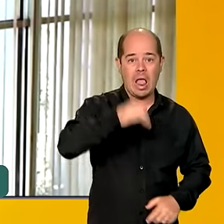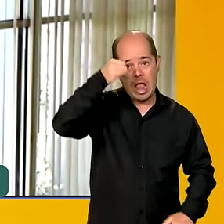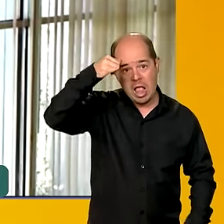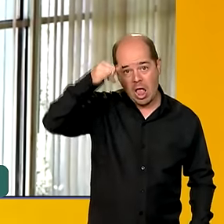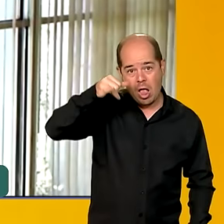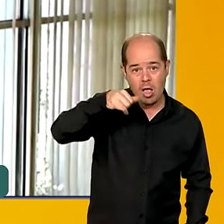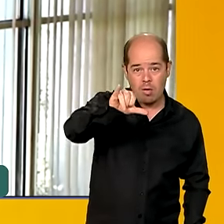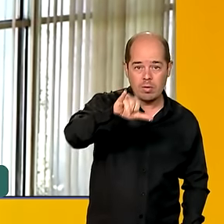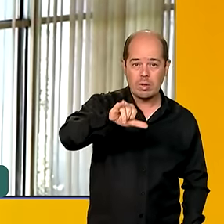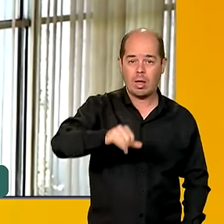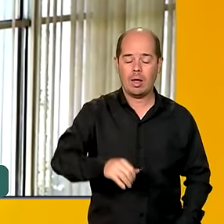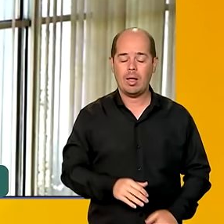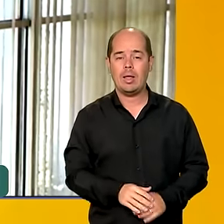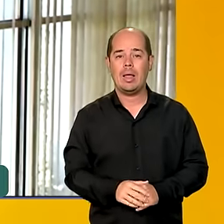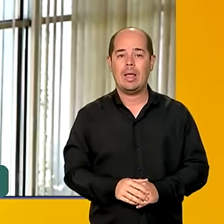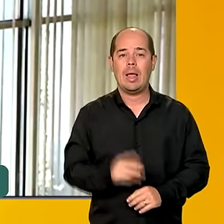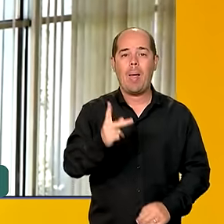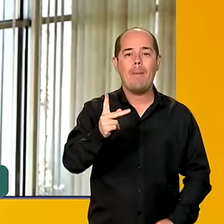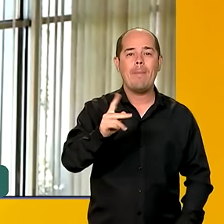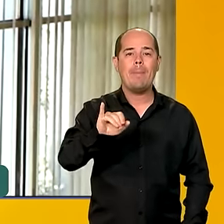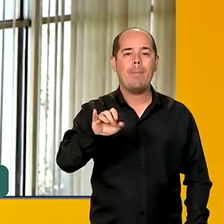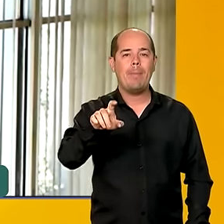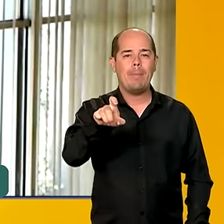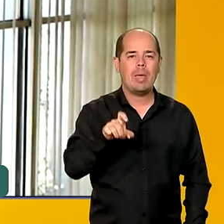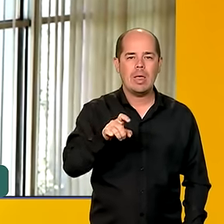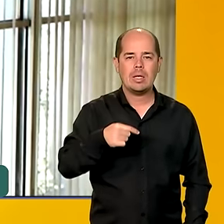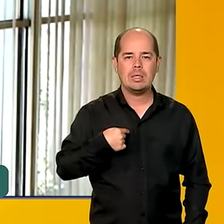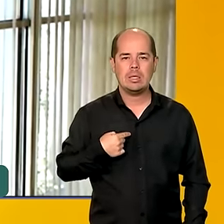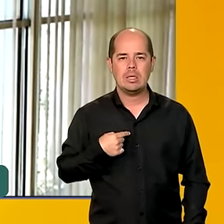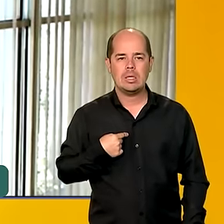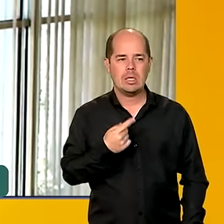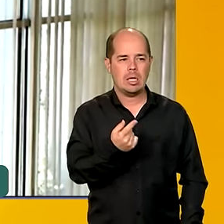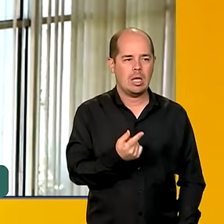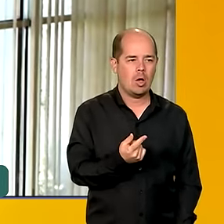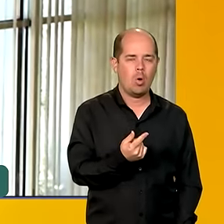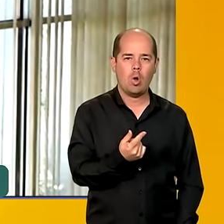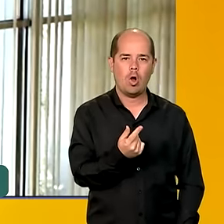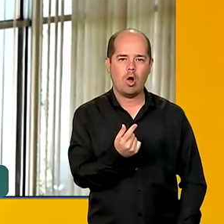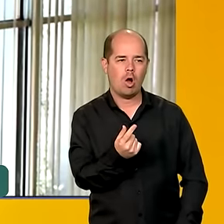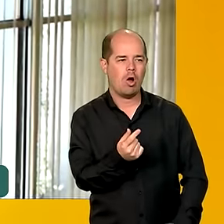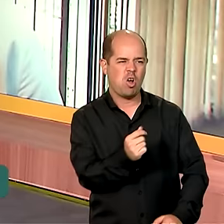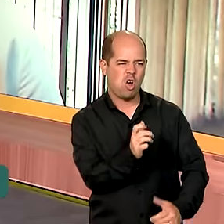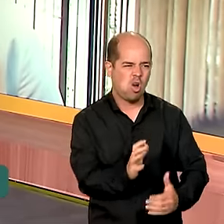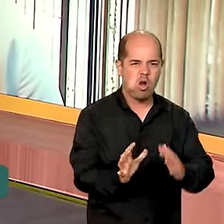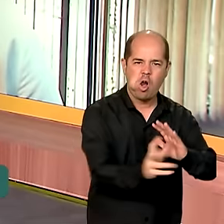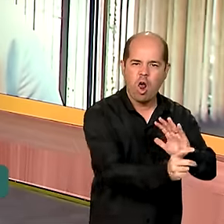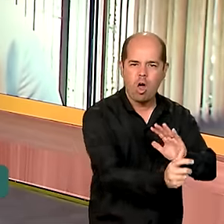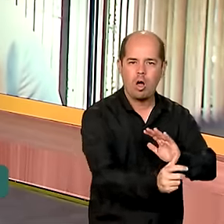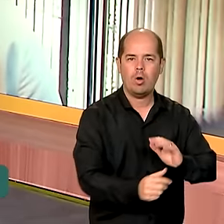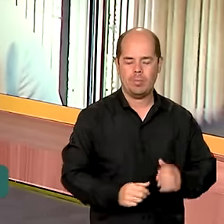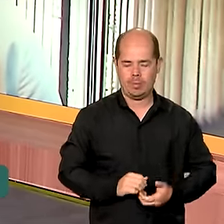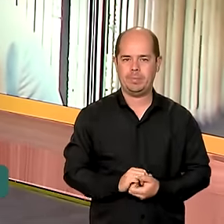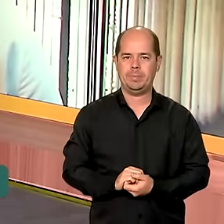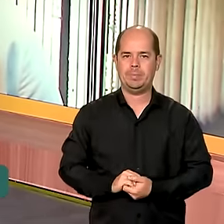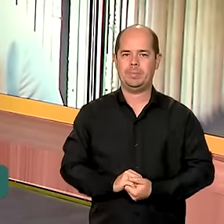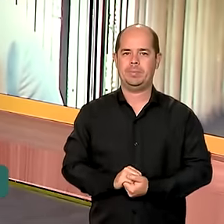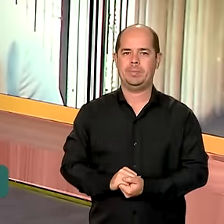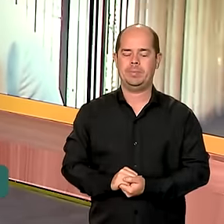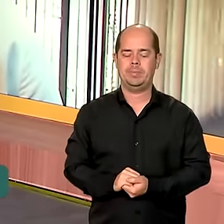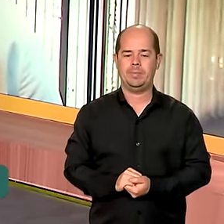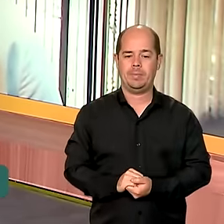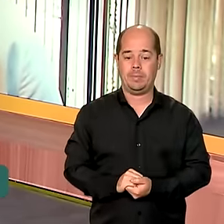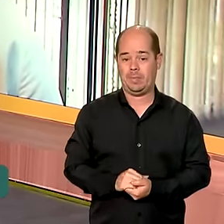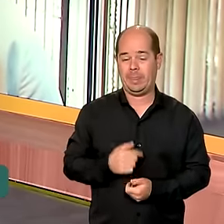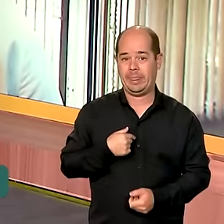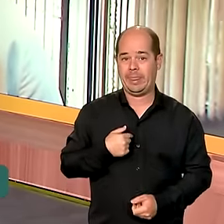o bloqueio de alguns canais já identificados que são fraudulentos. Ok, eu conversei com o Vitor